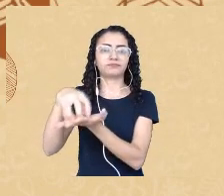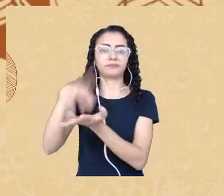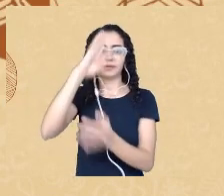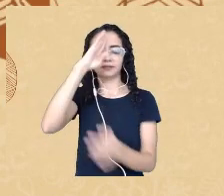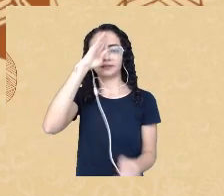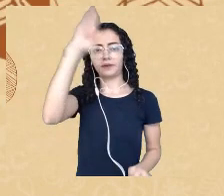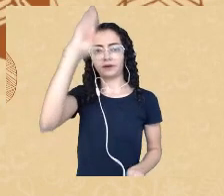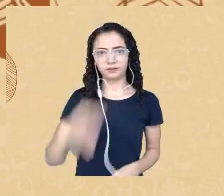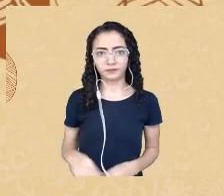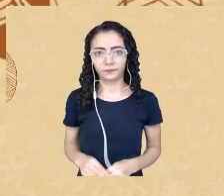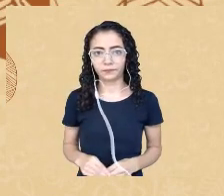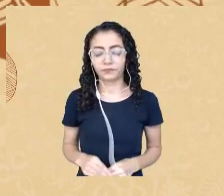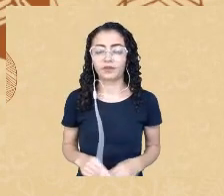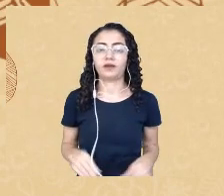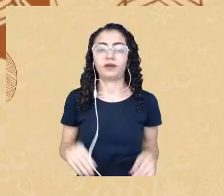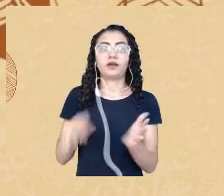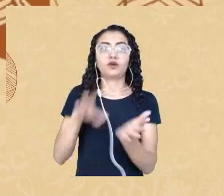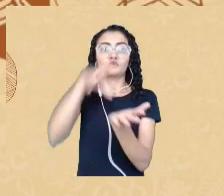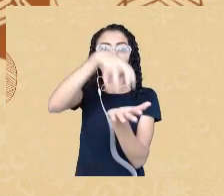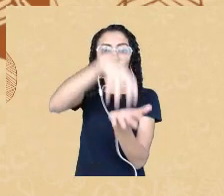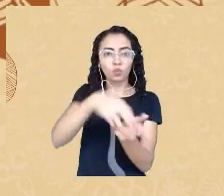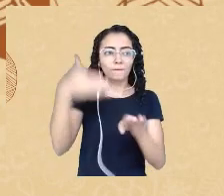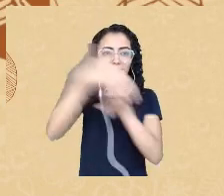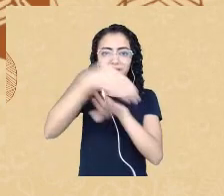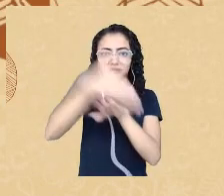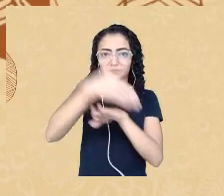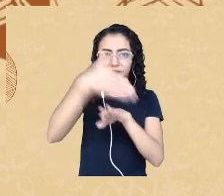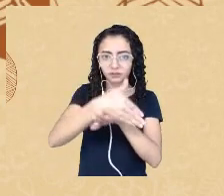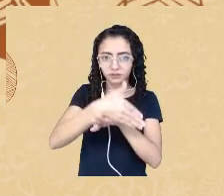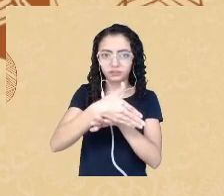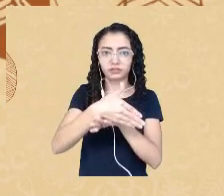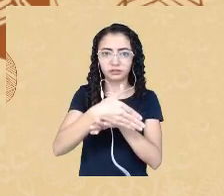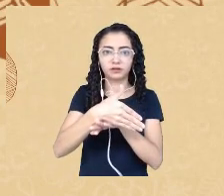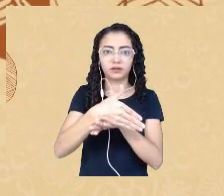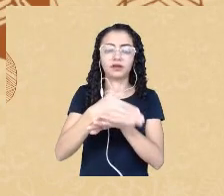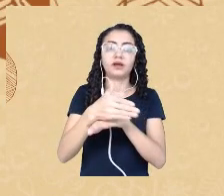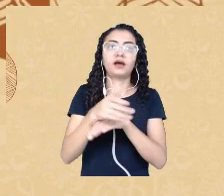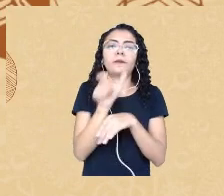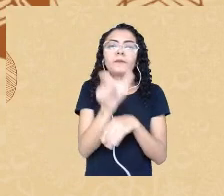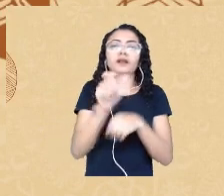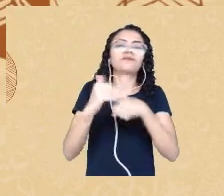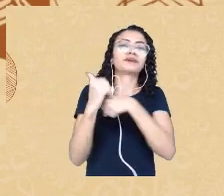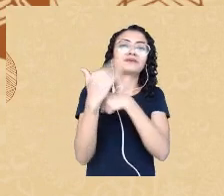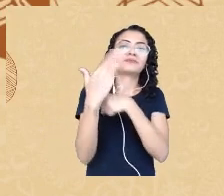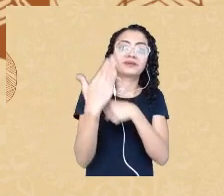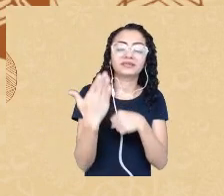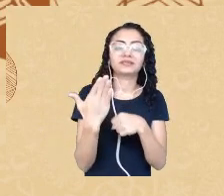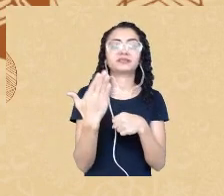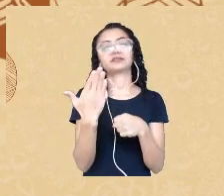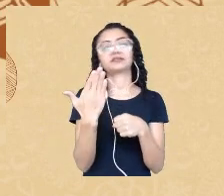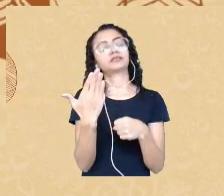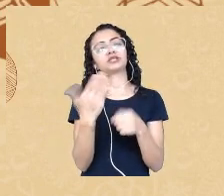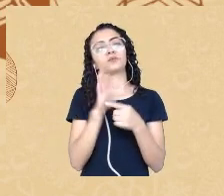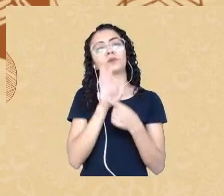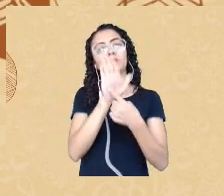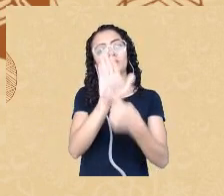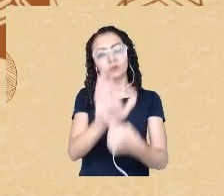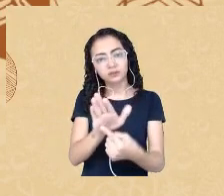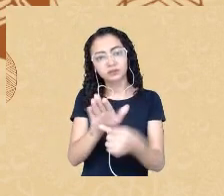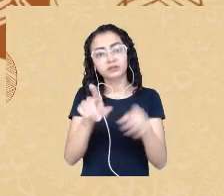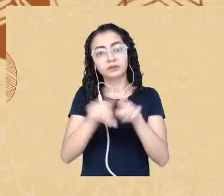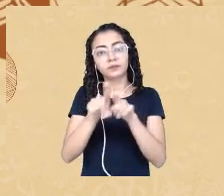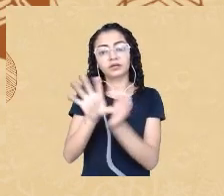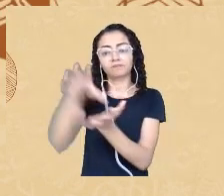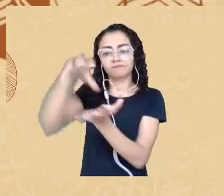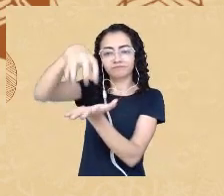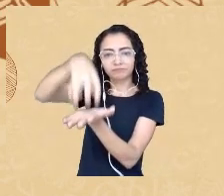núcleo participante seria a palavra que mais evidencia esse montante o núcleo idade seria o núcleo mais